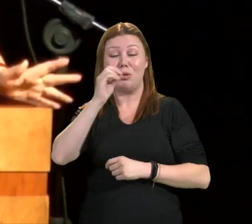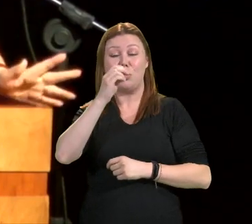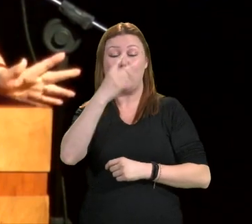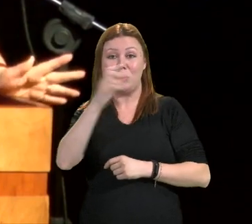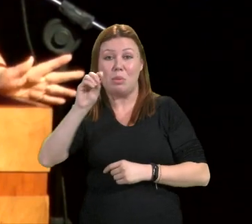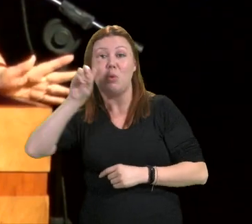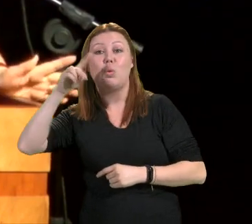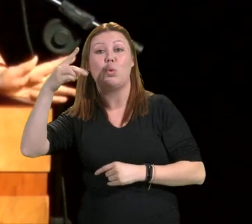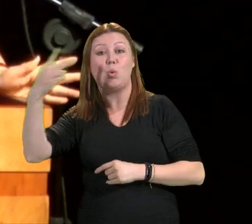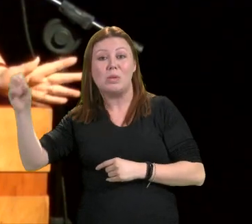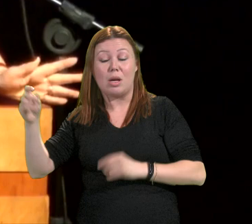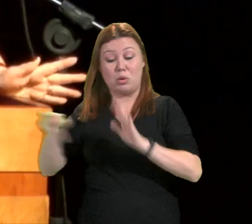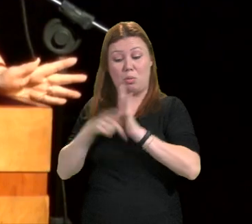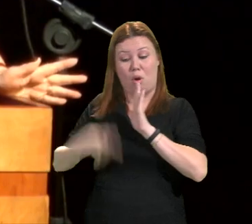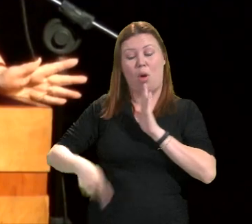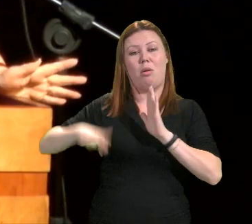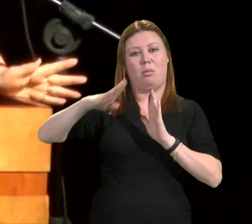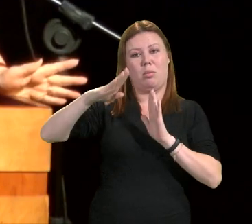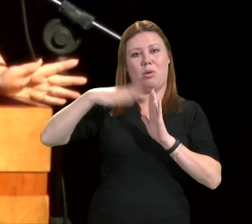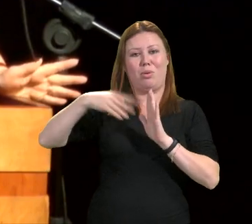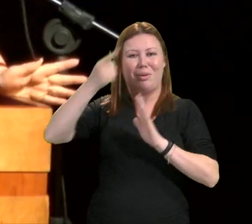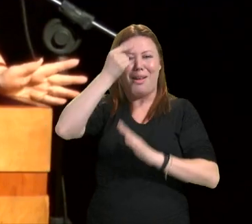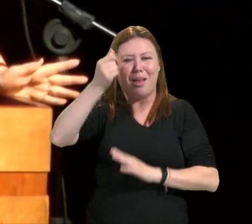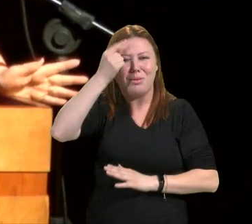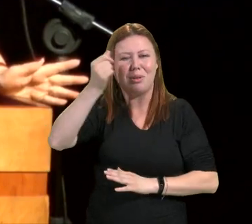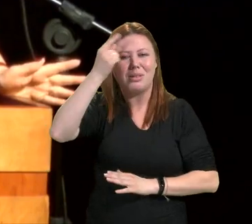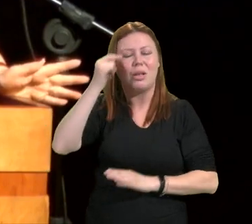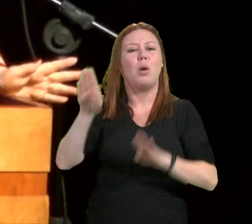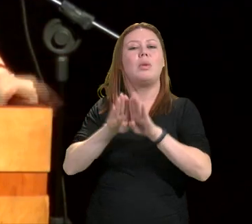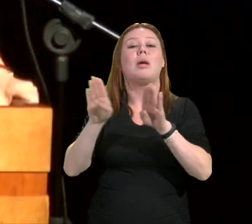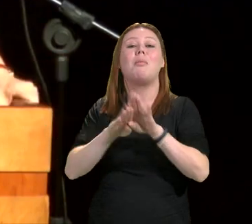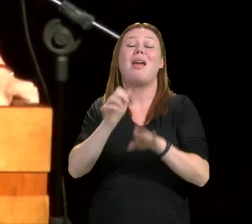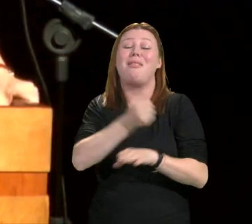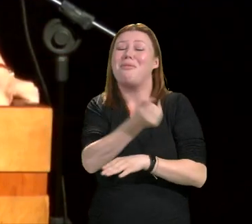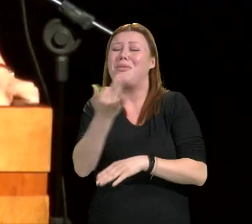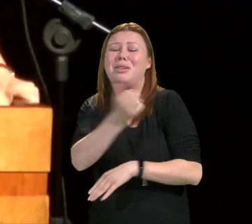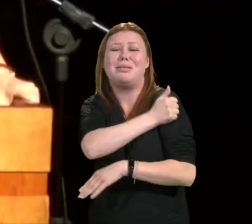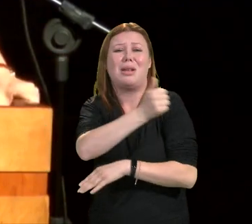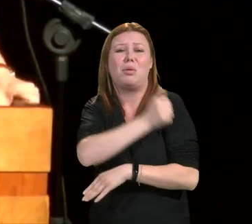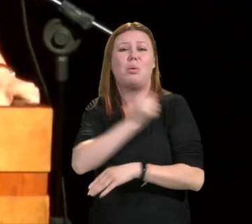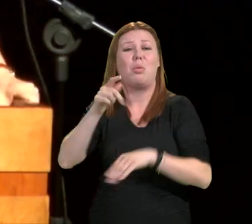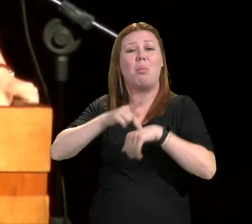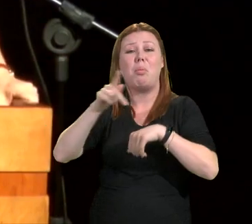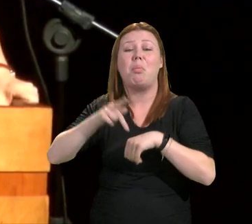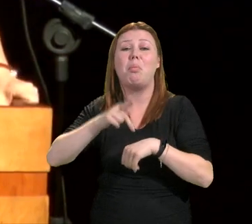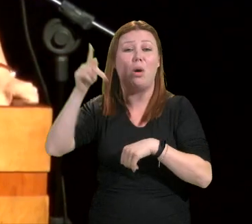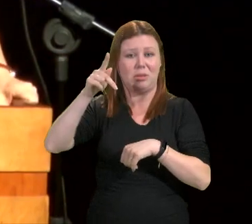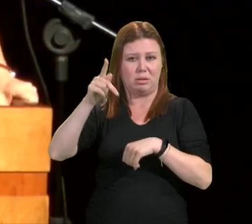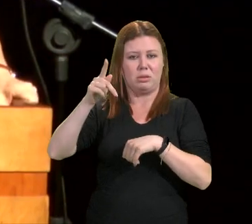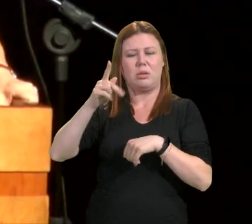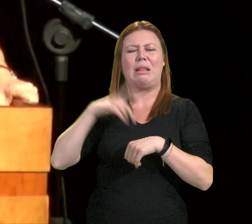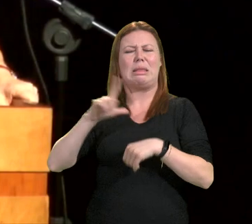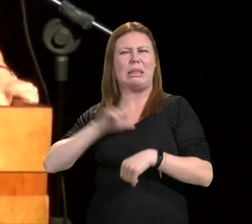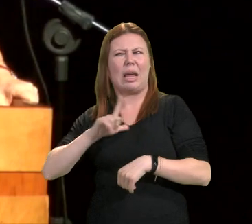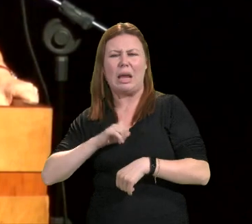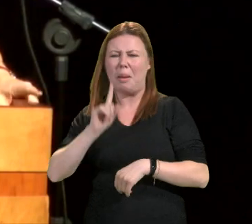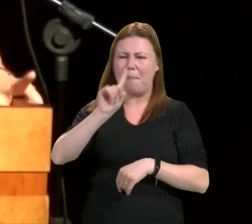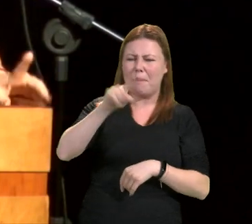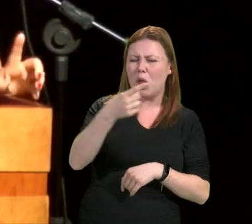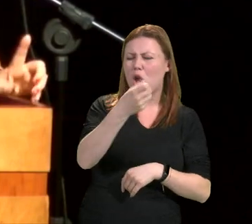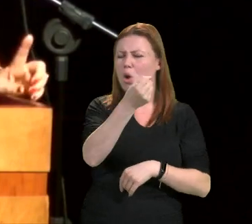aproximadamente 6 mil alunos de pós-graduação, professor Francisco, me corrija se eu estiver errado, 1.800